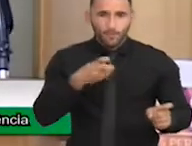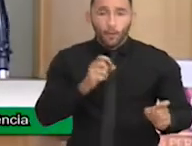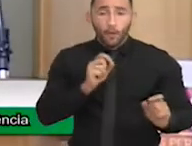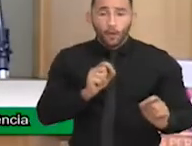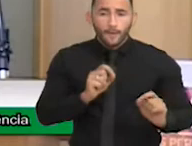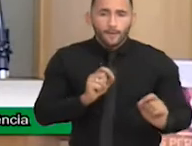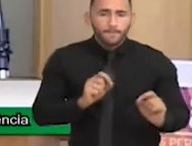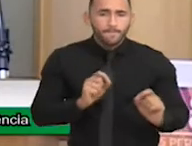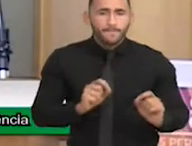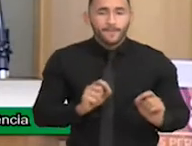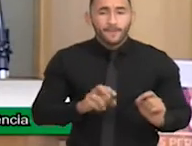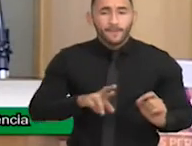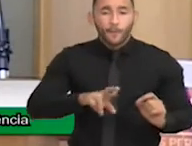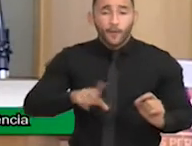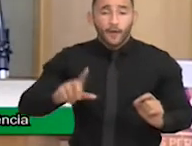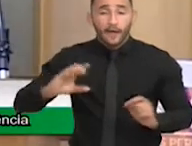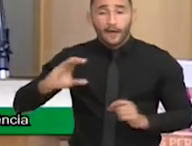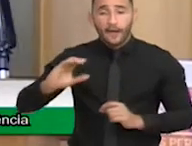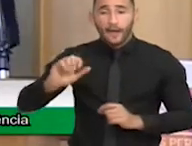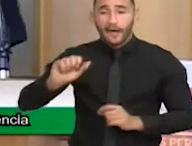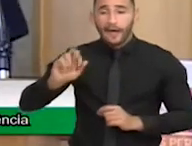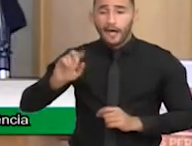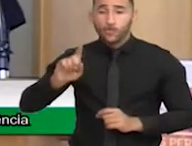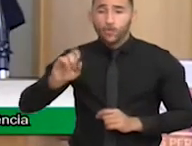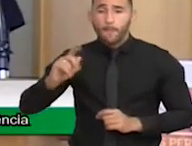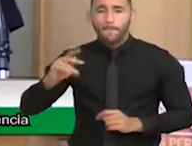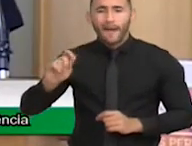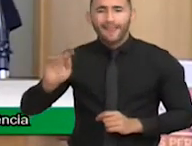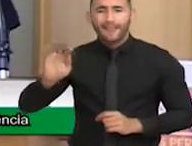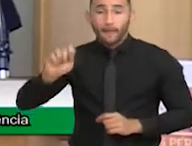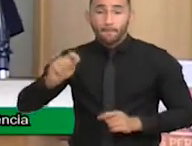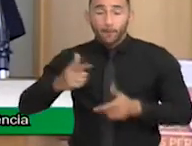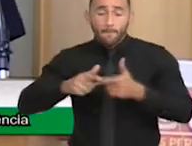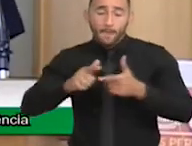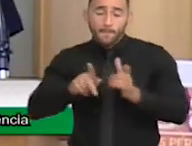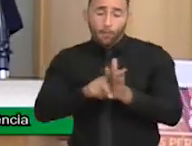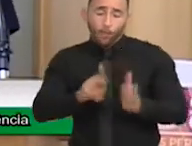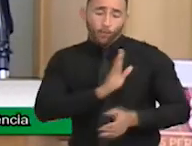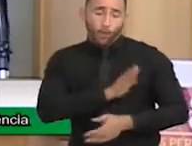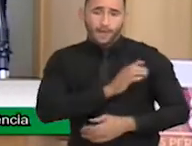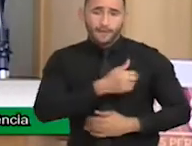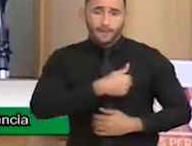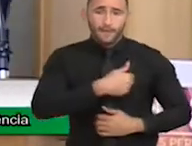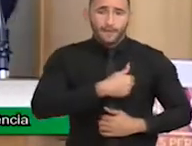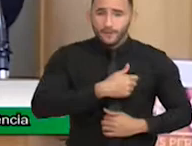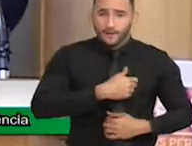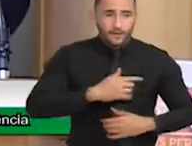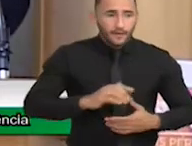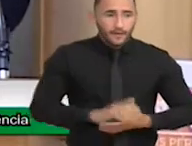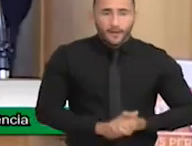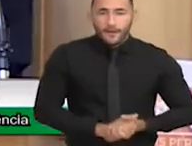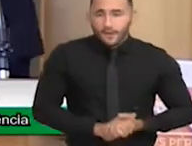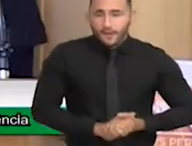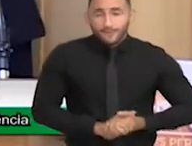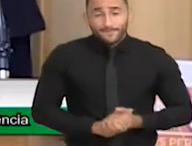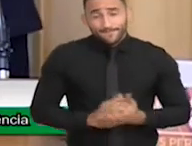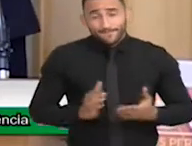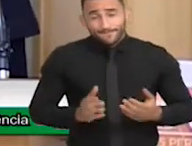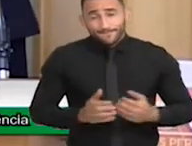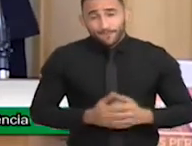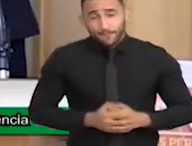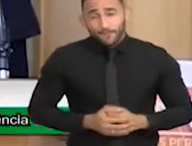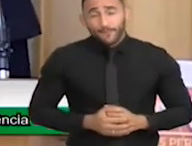das crianças com síndrome de Down são cardiopatas. Mas o meu filho não era. Ele tinha aquele forame, que fala,